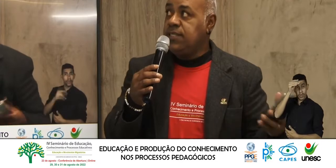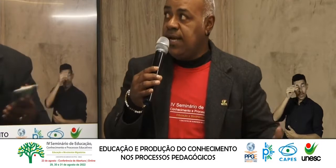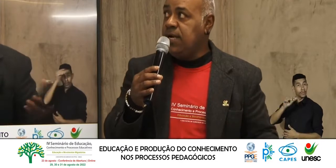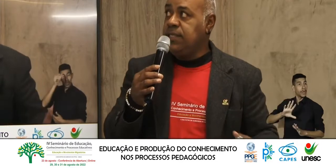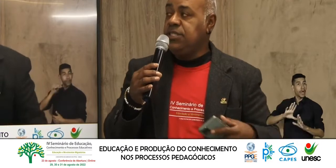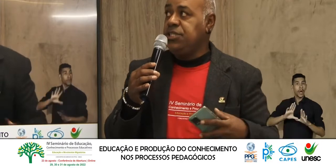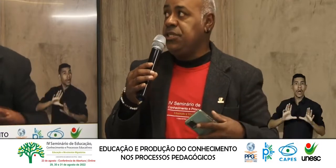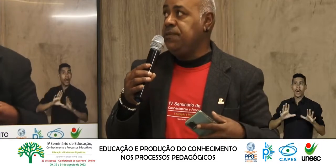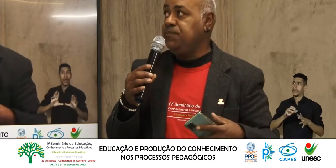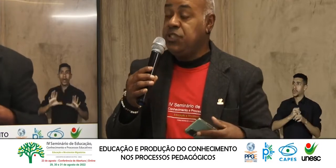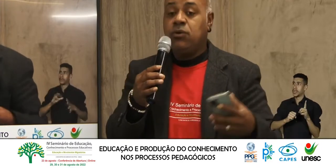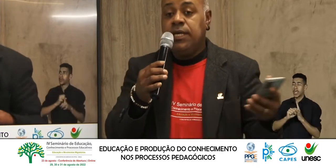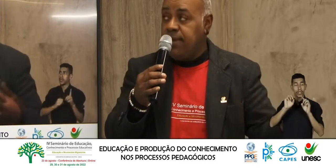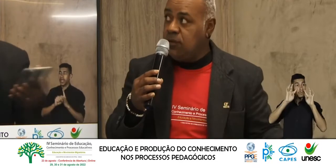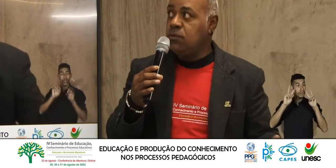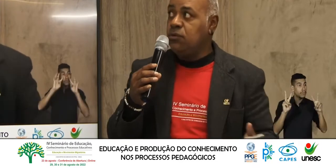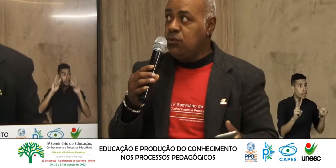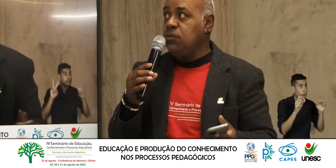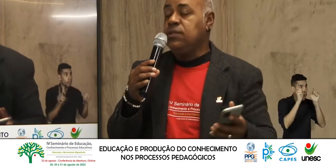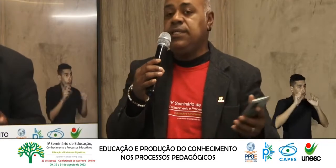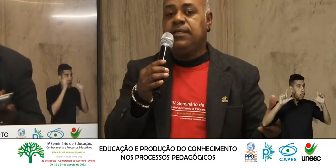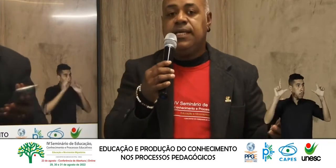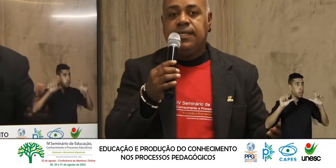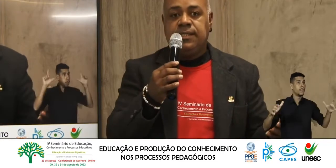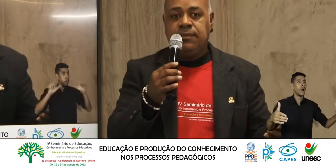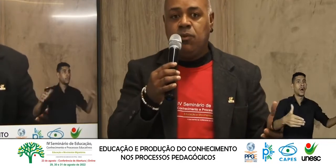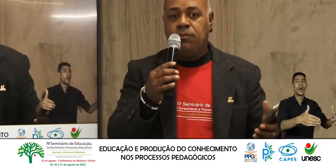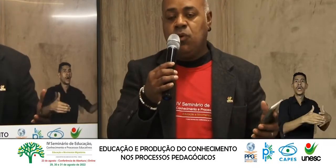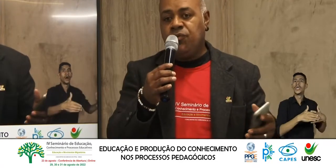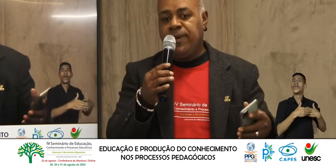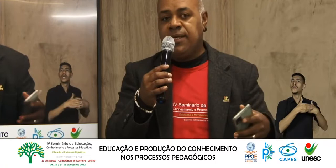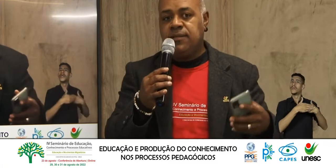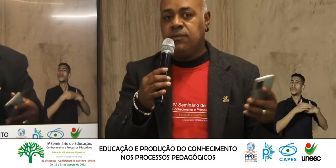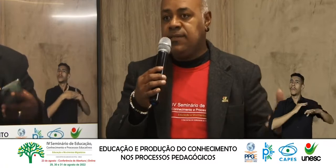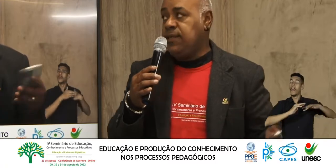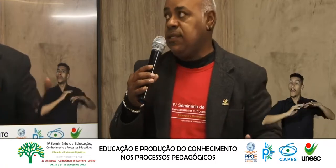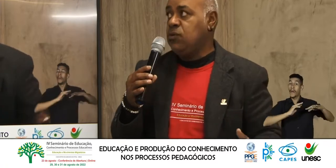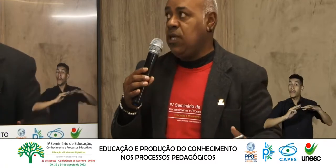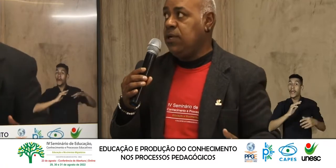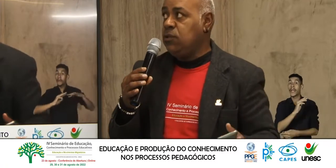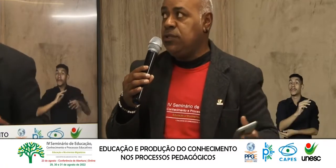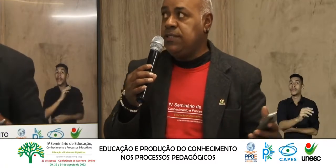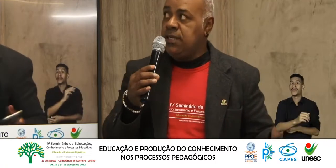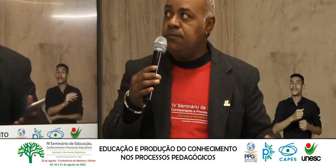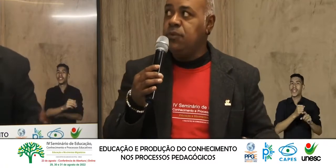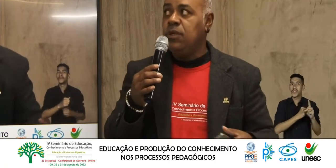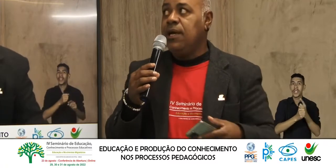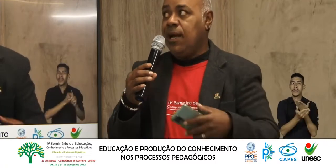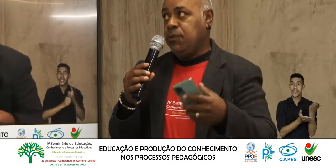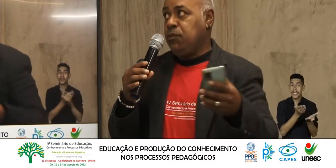Social De acolhimento Sobretudo De movimentação Da assistência social Aqui do